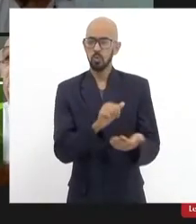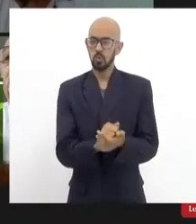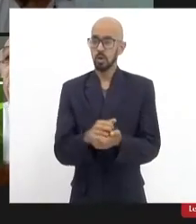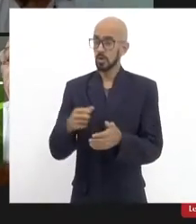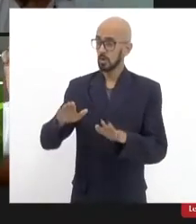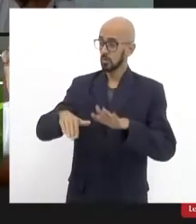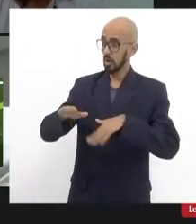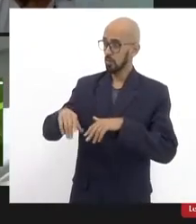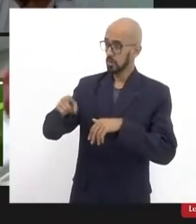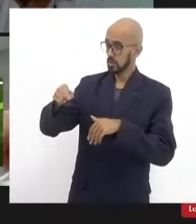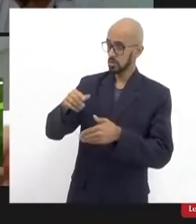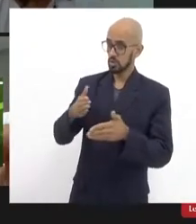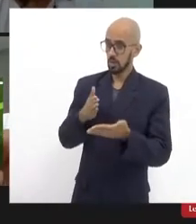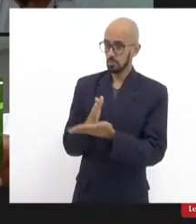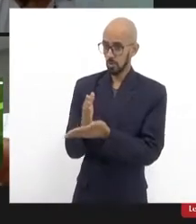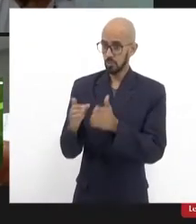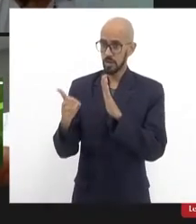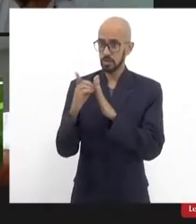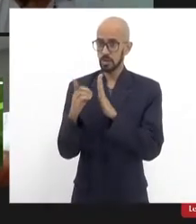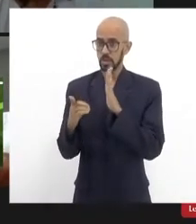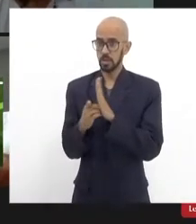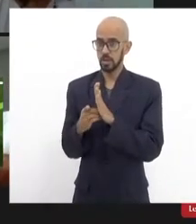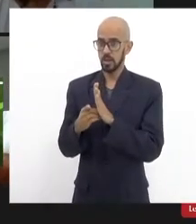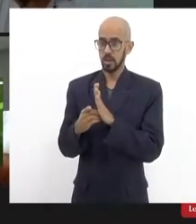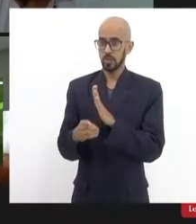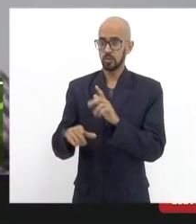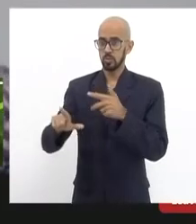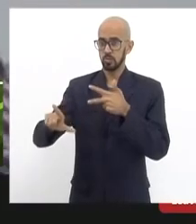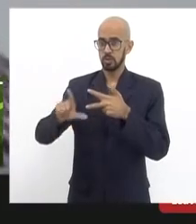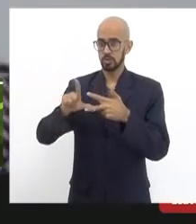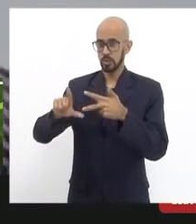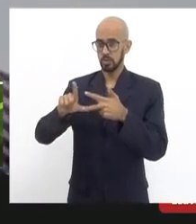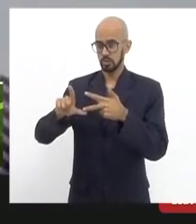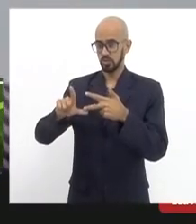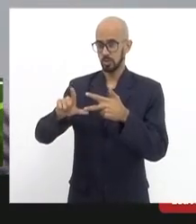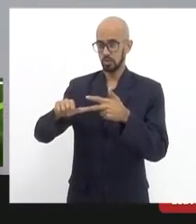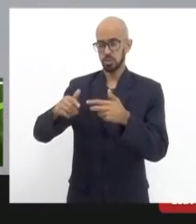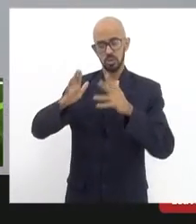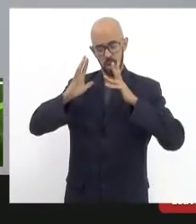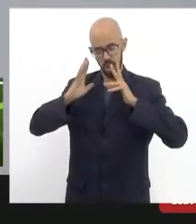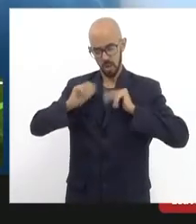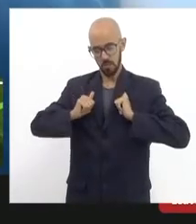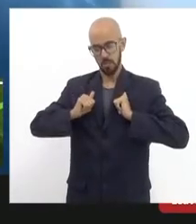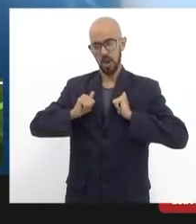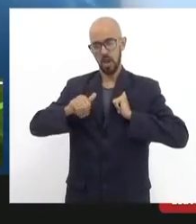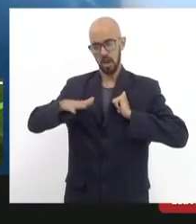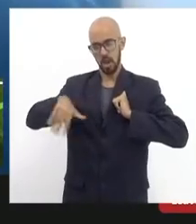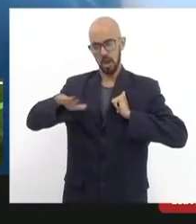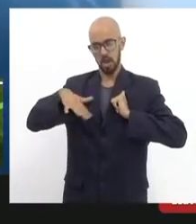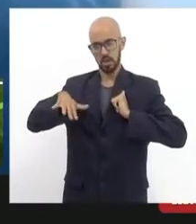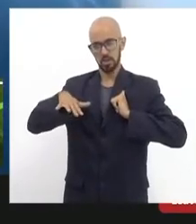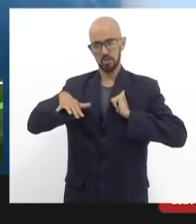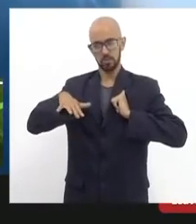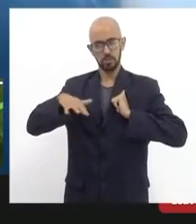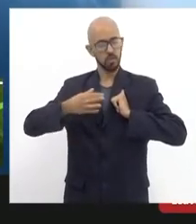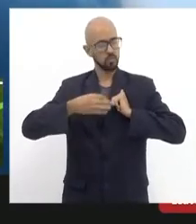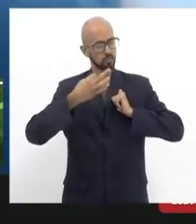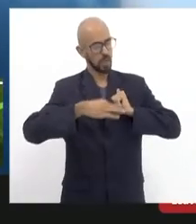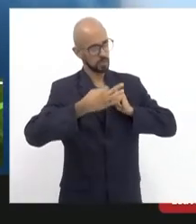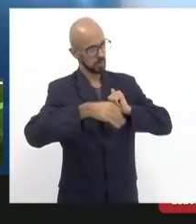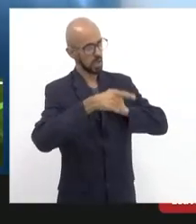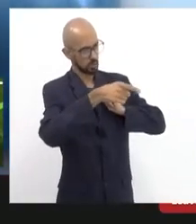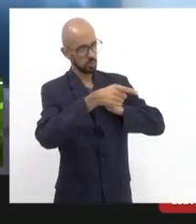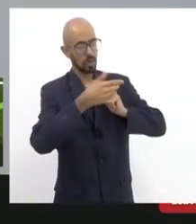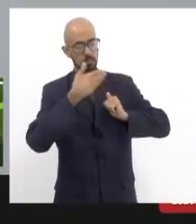legislativo para assustar momentaneamente o decreto de privatização para a gente limpar a área até que o judiciário se manifeste sobre